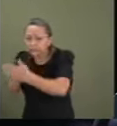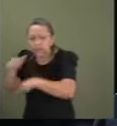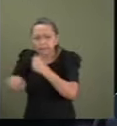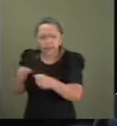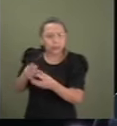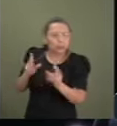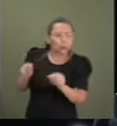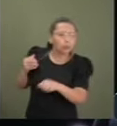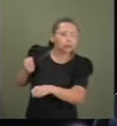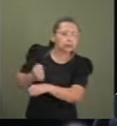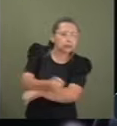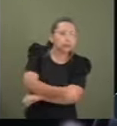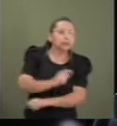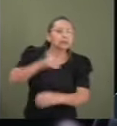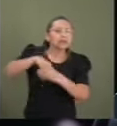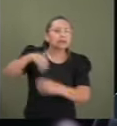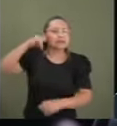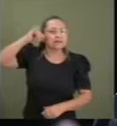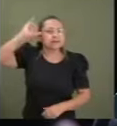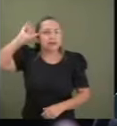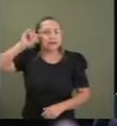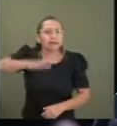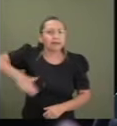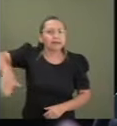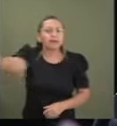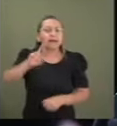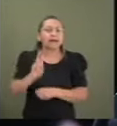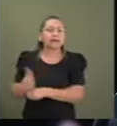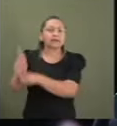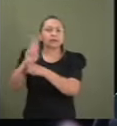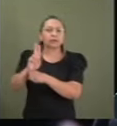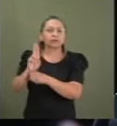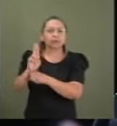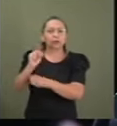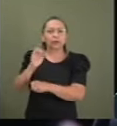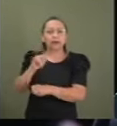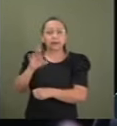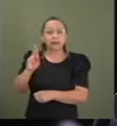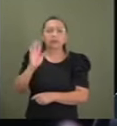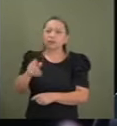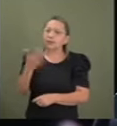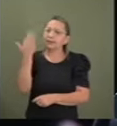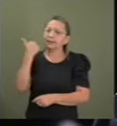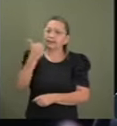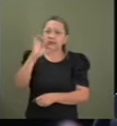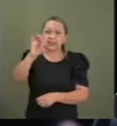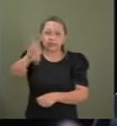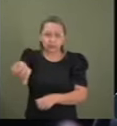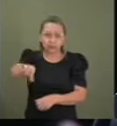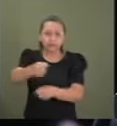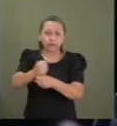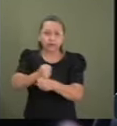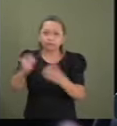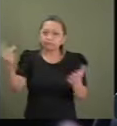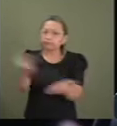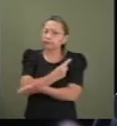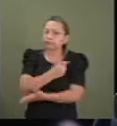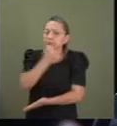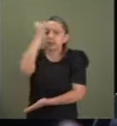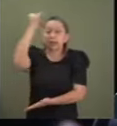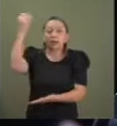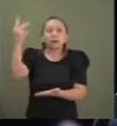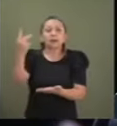escravidão em fazendas da região de Unaí. Há 19 anos, esse trágico acontecimento